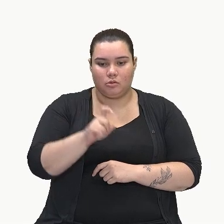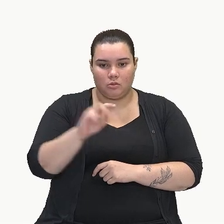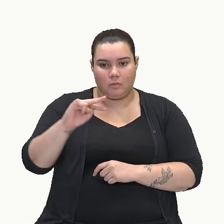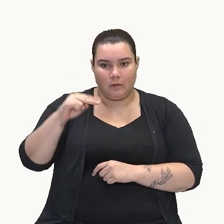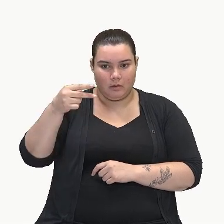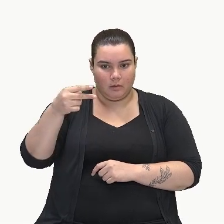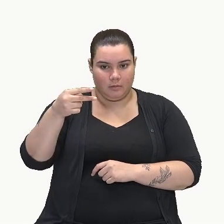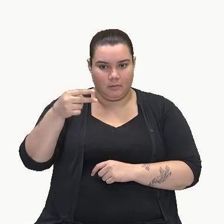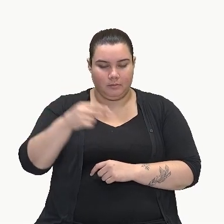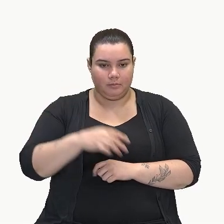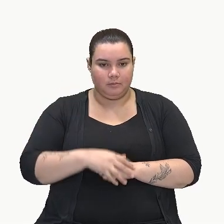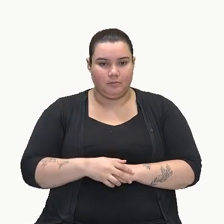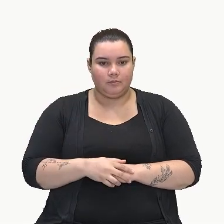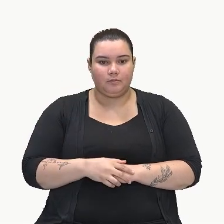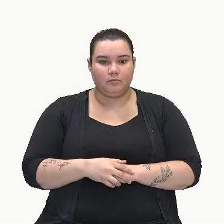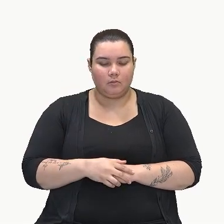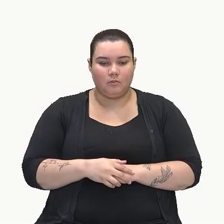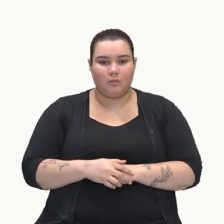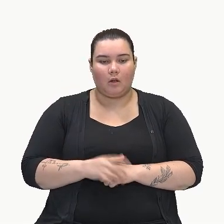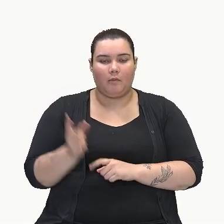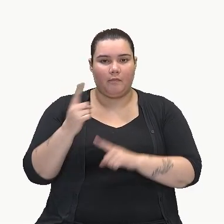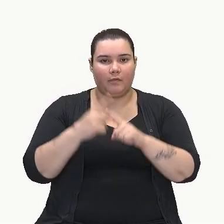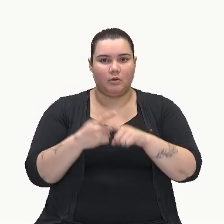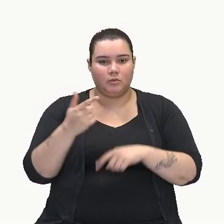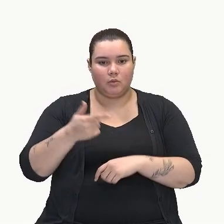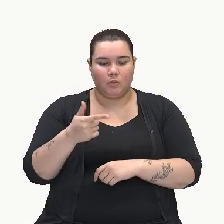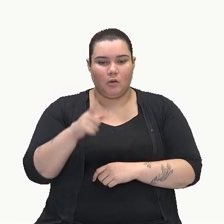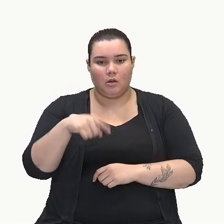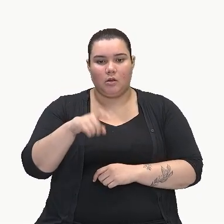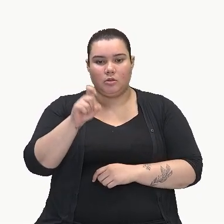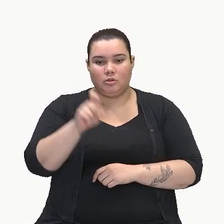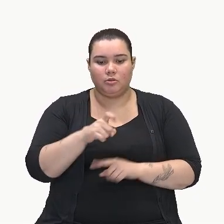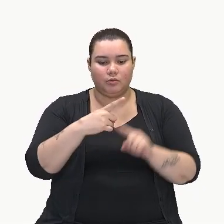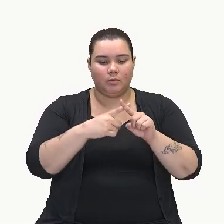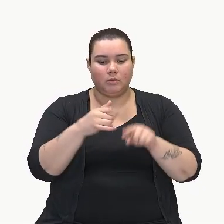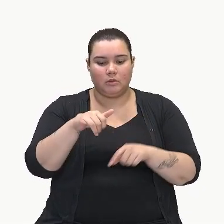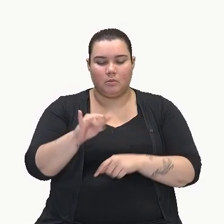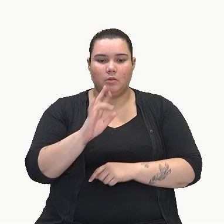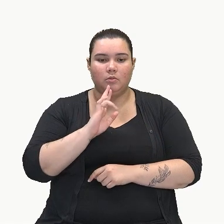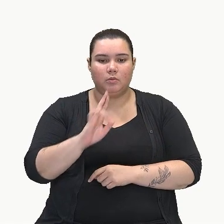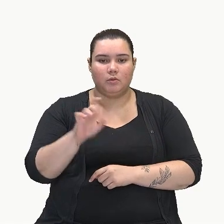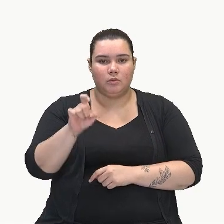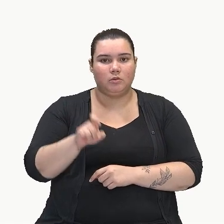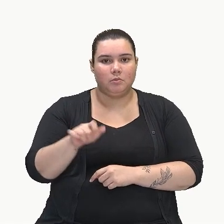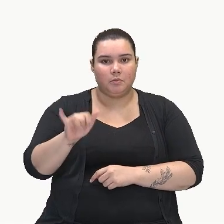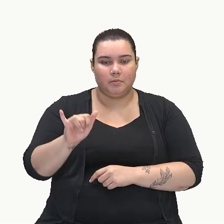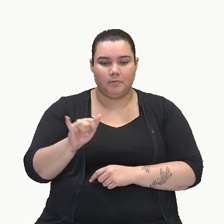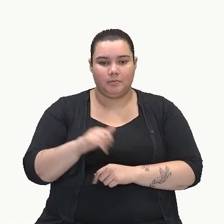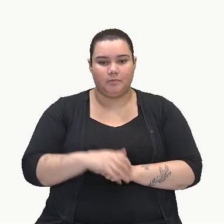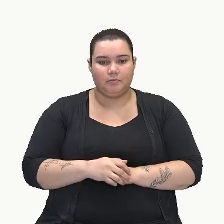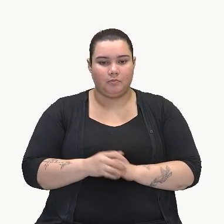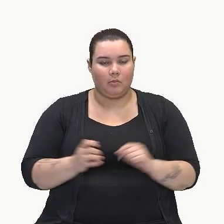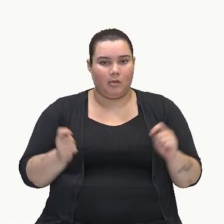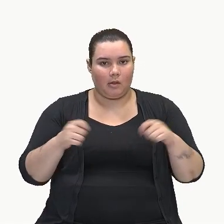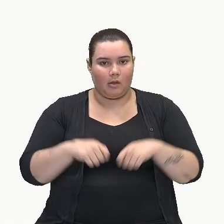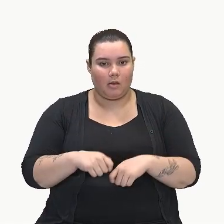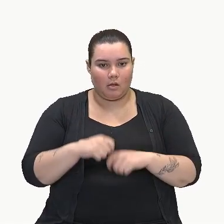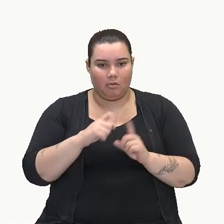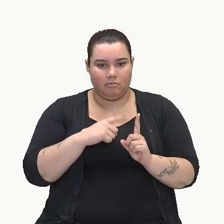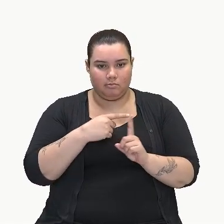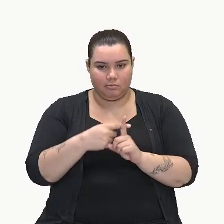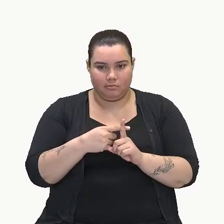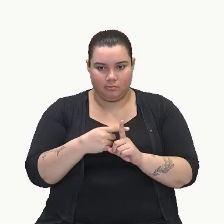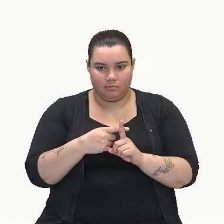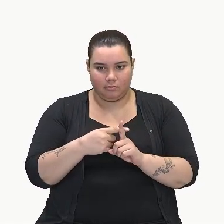E multiplica pelo segundo, x vezes y, xy. Dá para fazer a soma